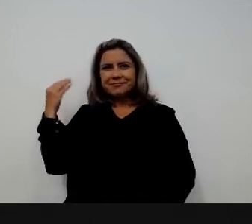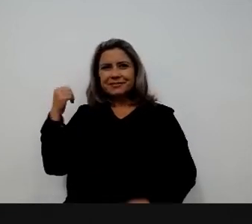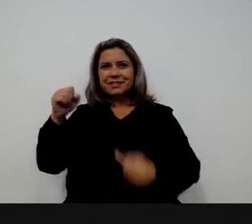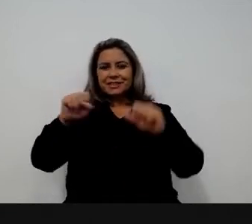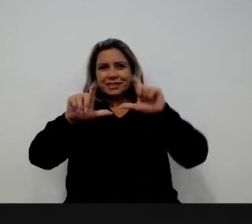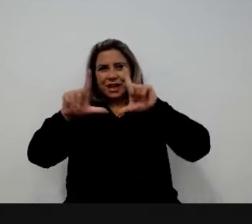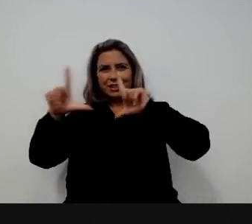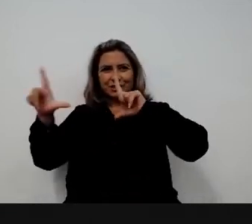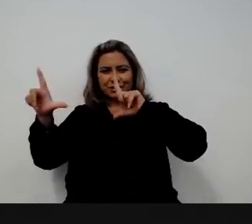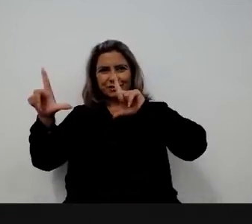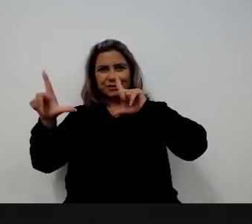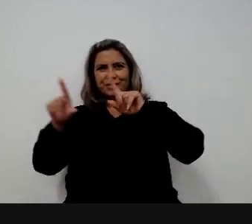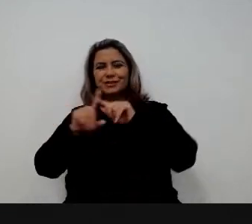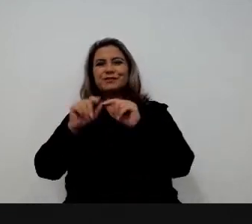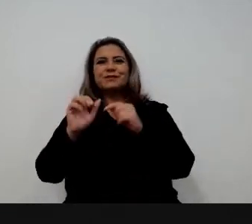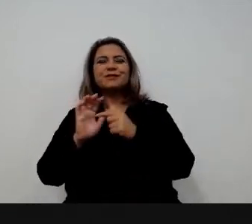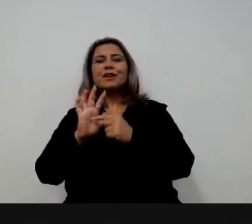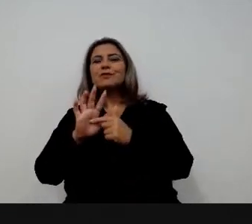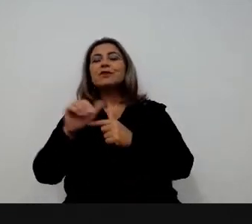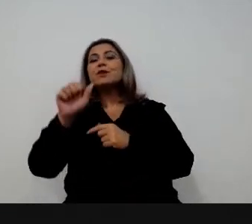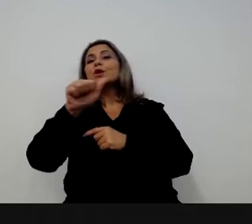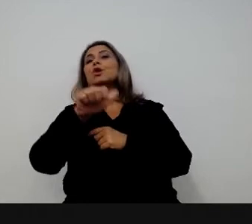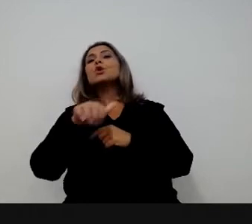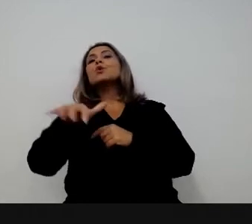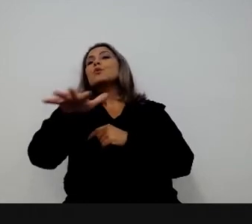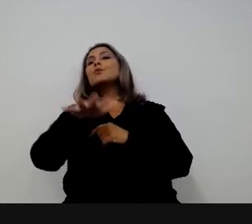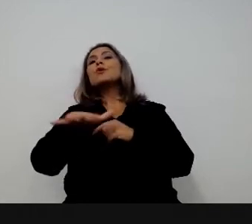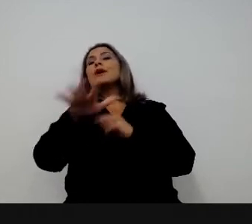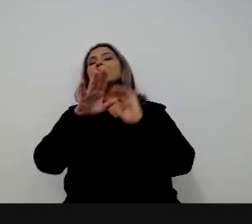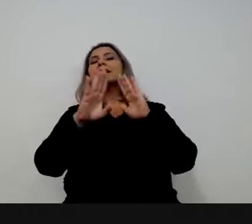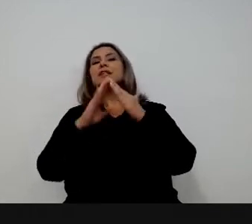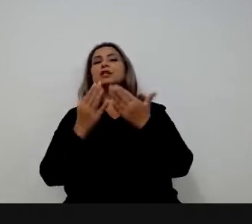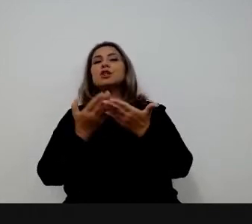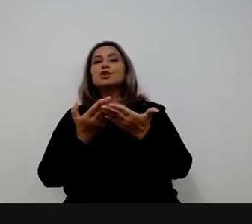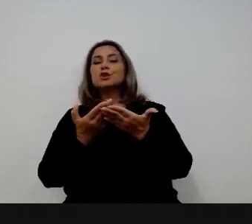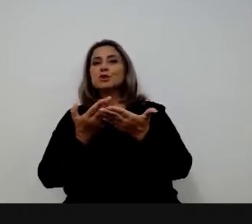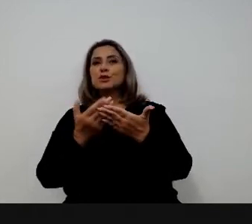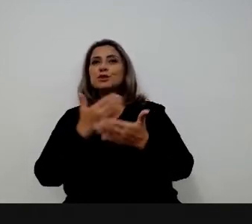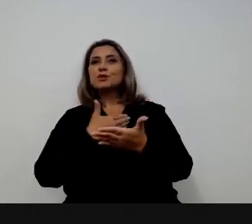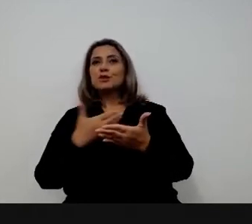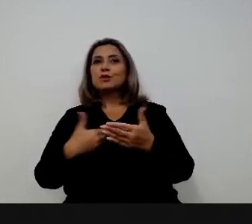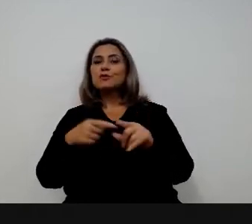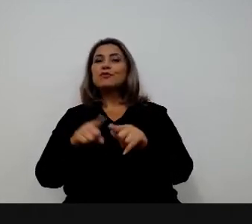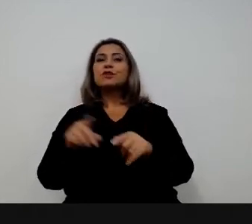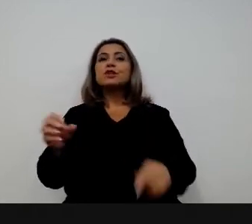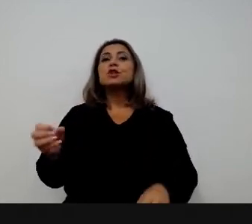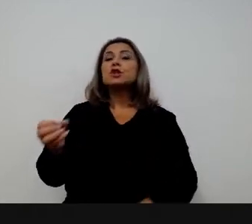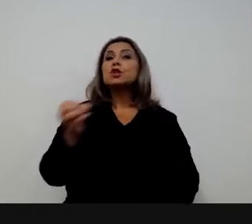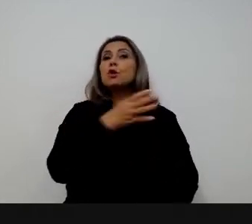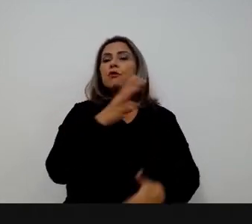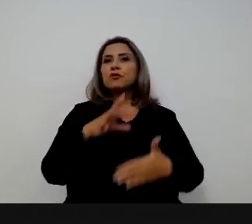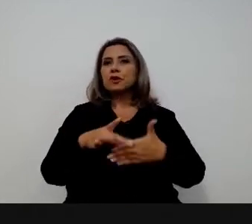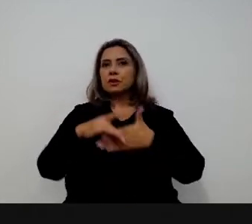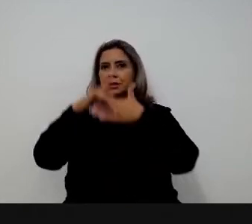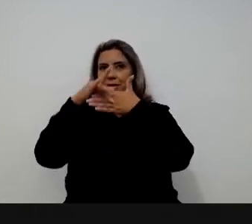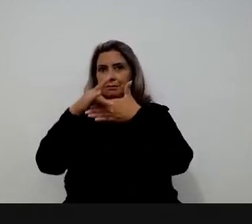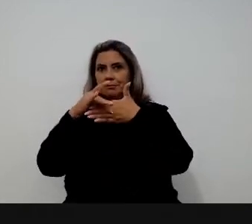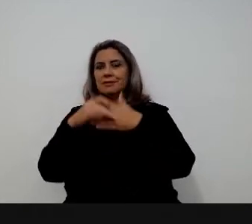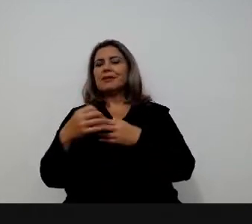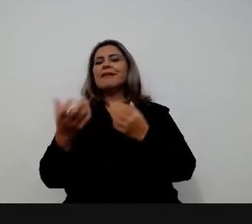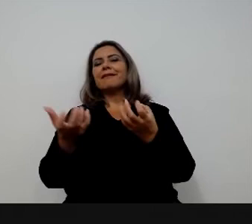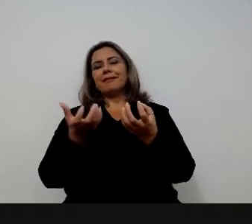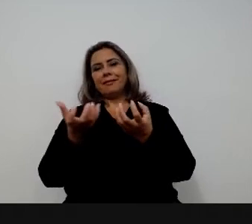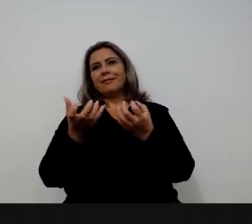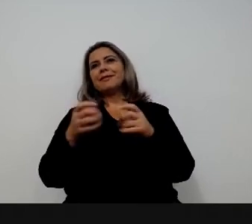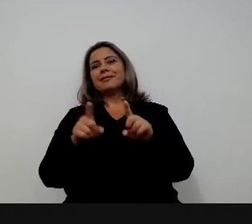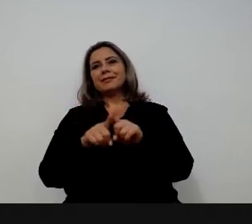slide do gráfico que uma das áreas que as escolas de governo internacionalmente mais buscam são novas formas de liderança. A gente também busca